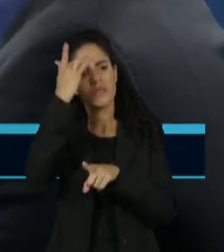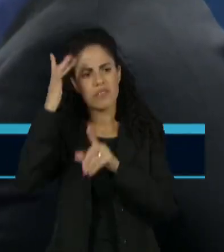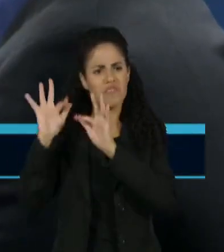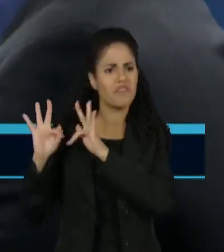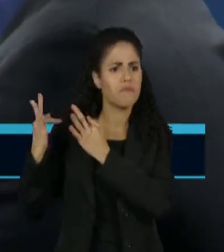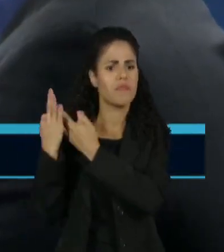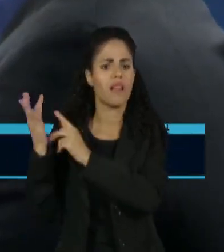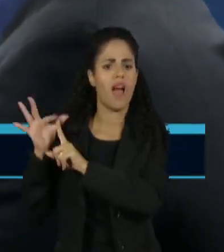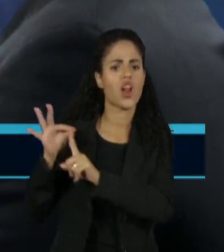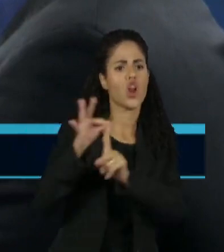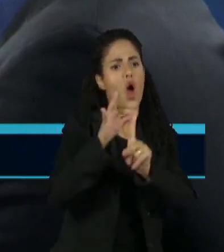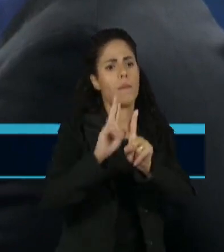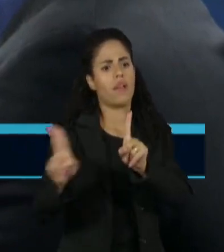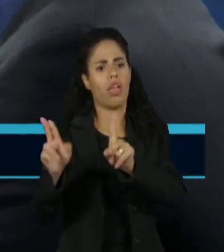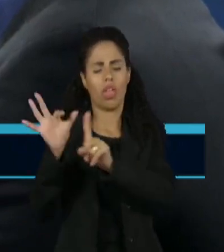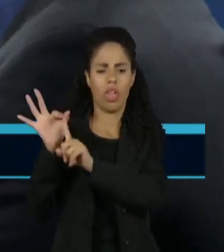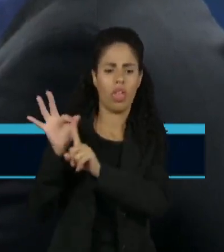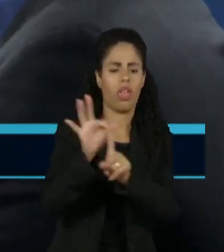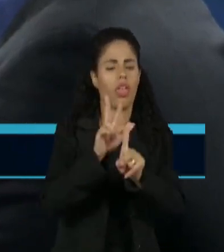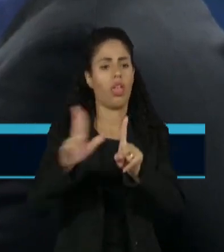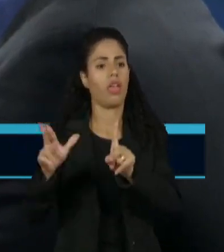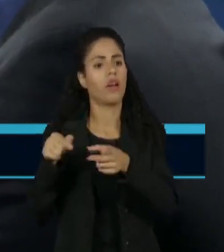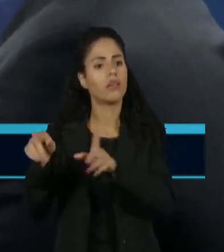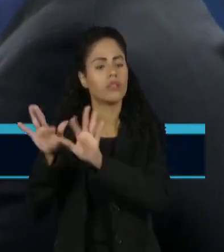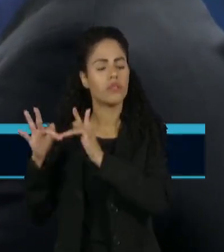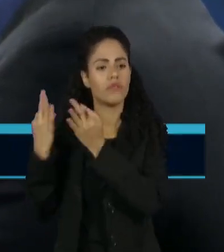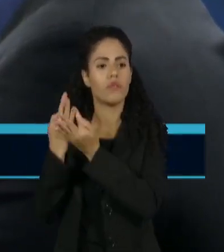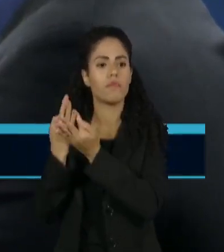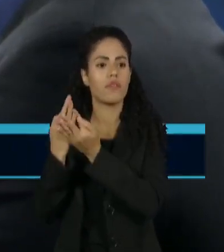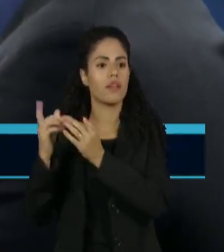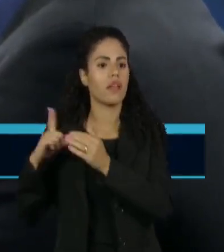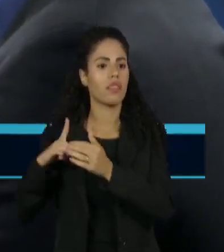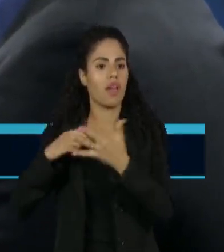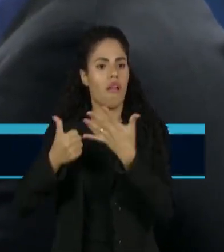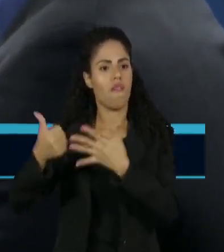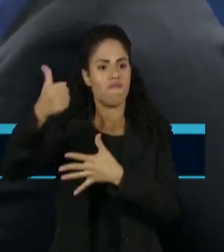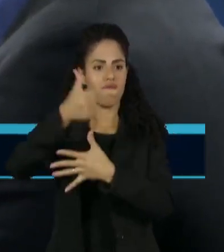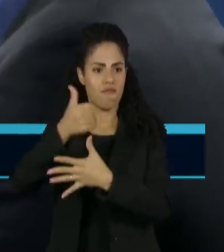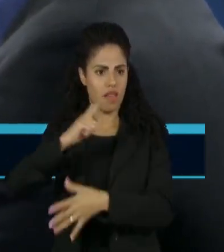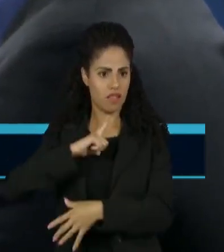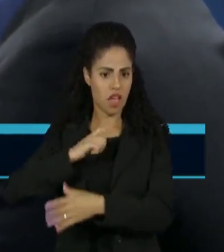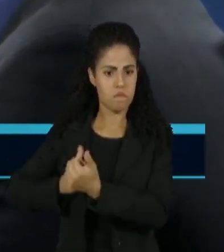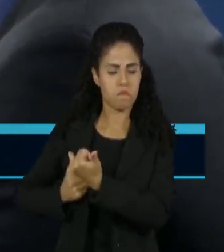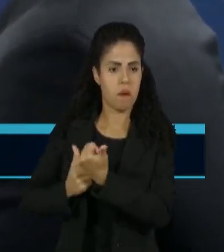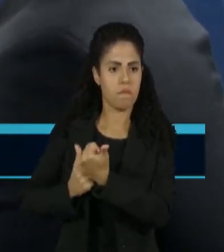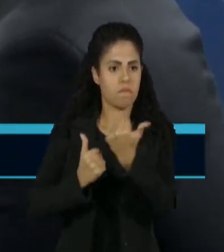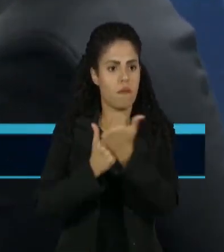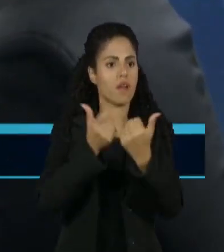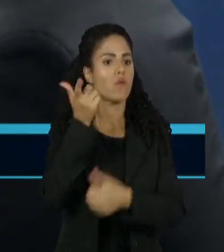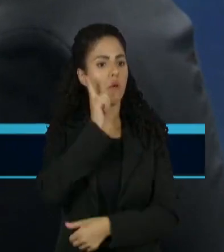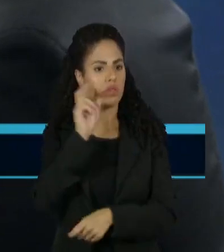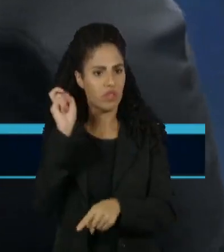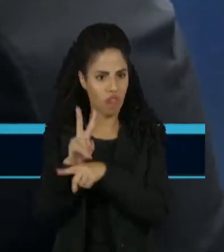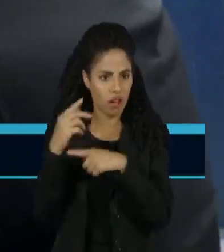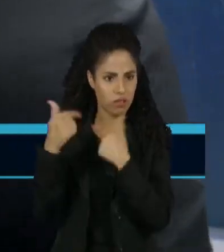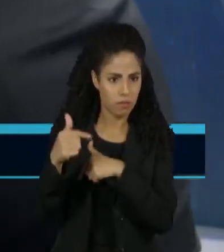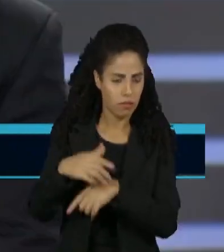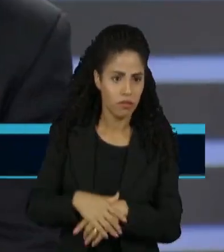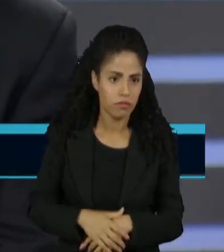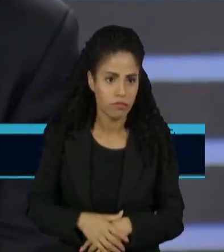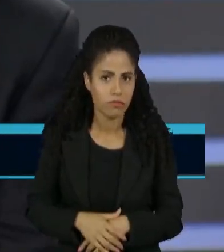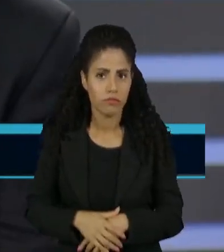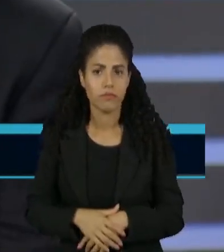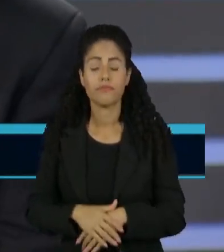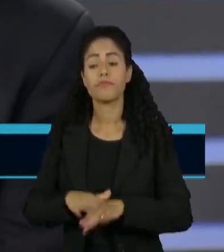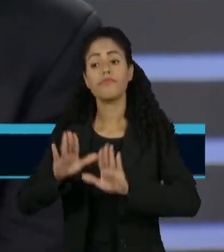por já estarem ali, né, crescendo nesse meio, acabam tendo mais conexões e apoio ali para ocupar esses espaços de poder? É que uma